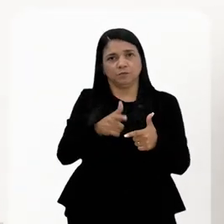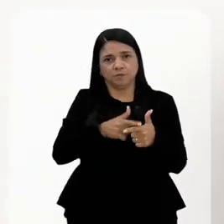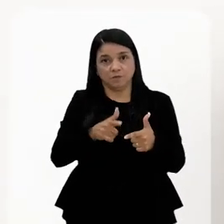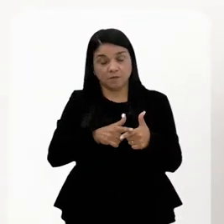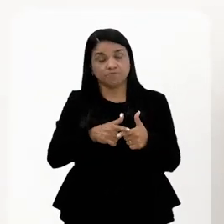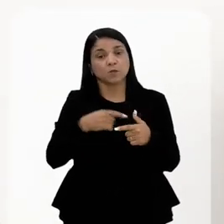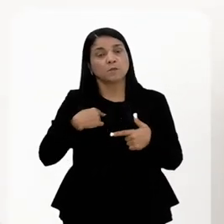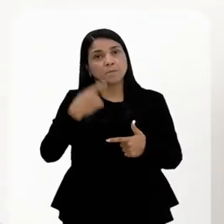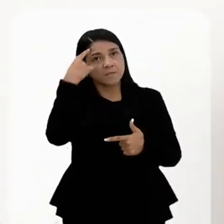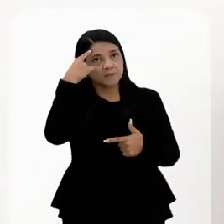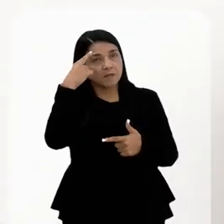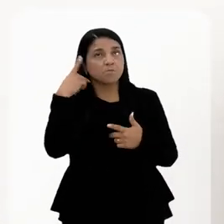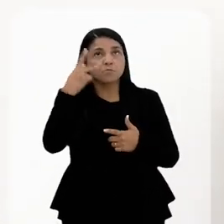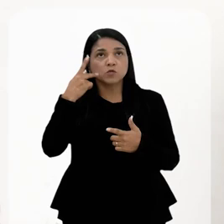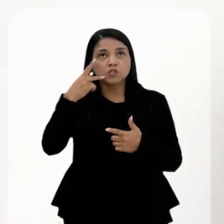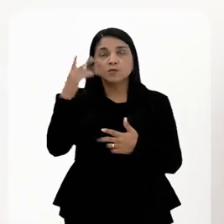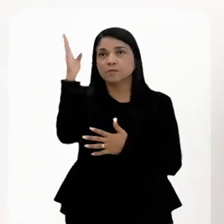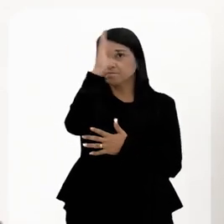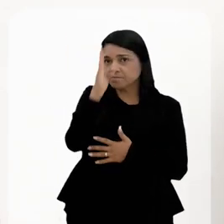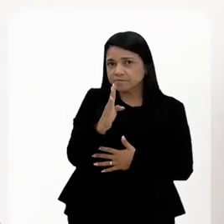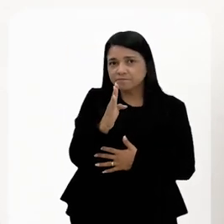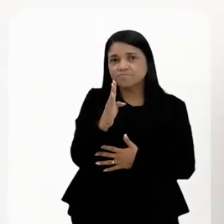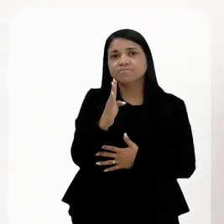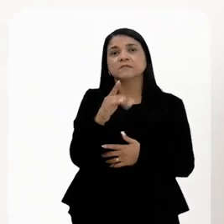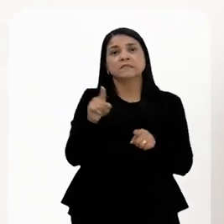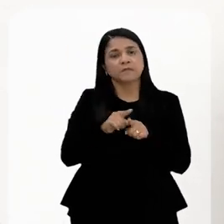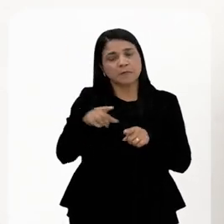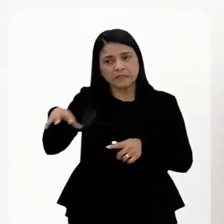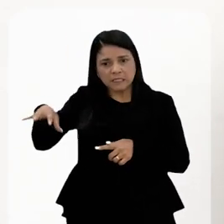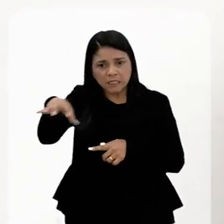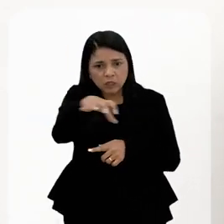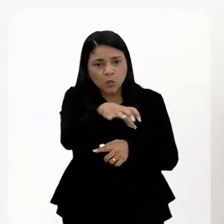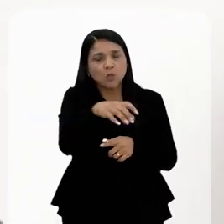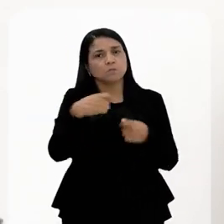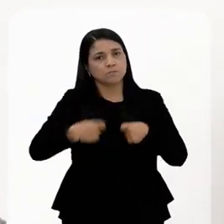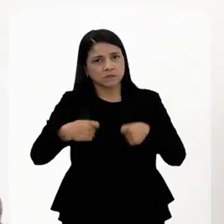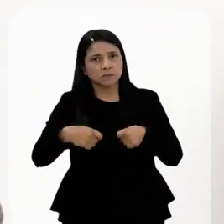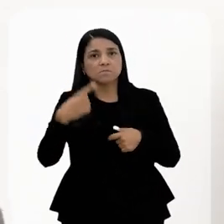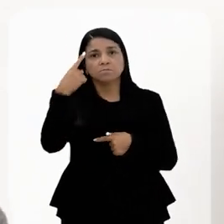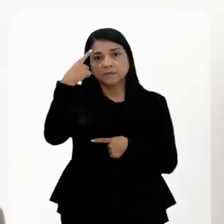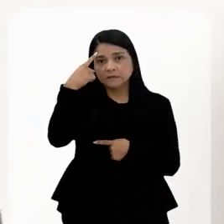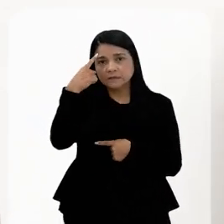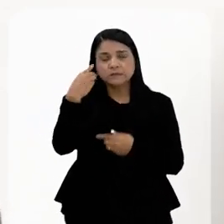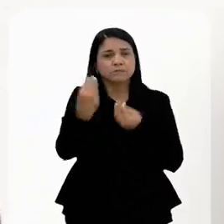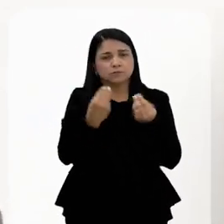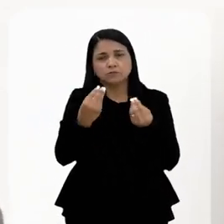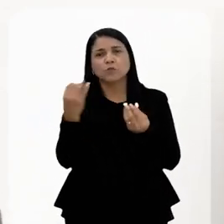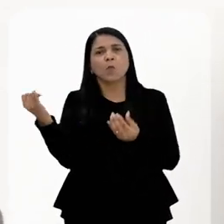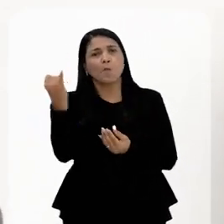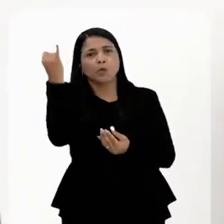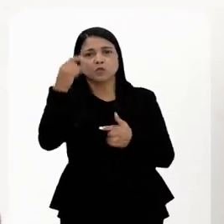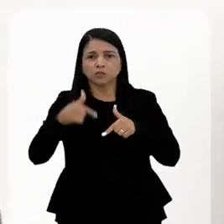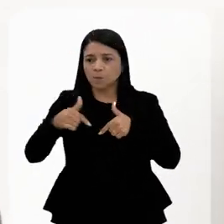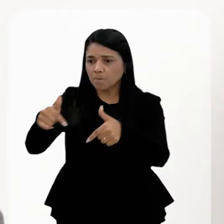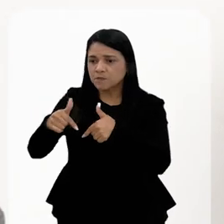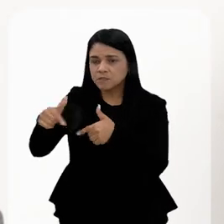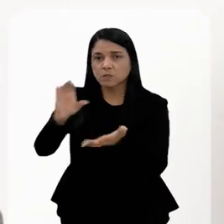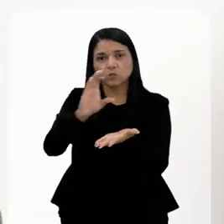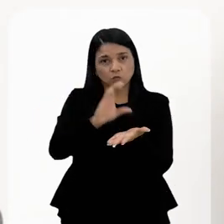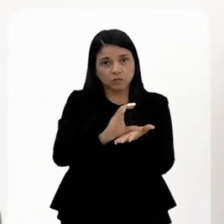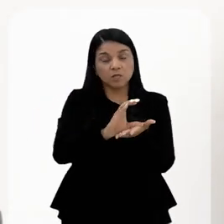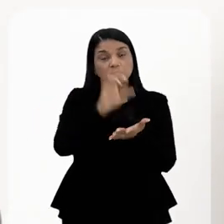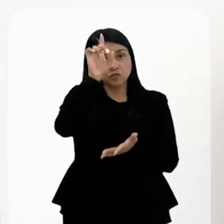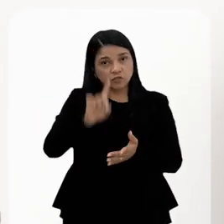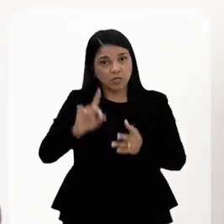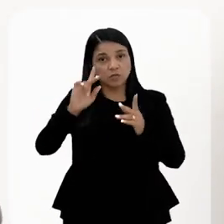de se pensar a política climática, do ponto de vista nacional, mas também do ponto de vista dos territórios. E aí, isso eu destaco a importância dessa missão do